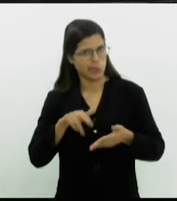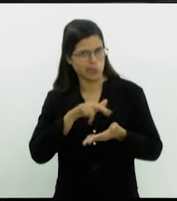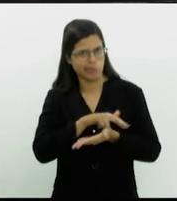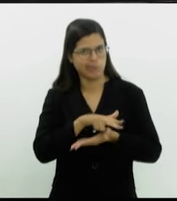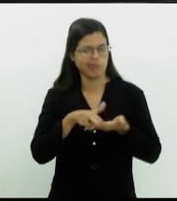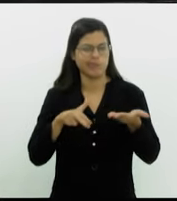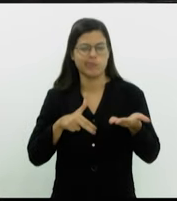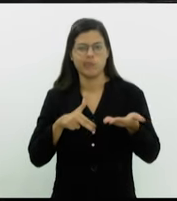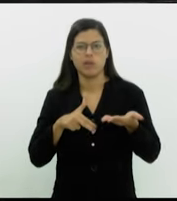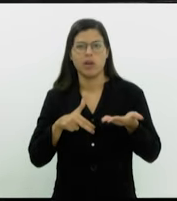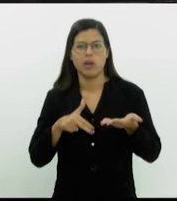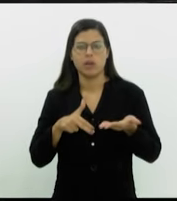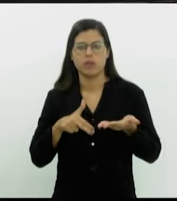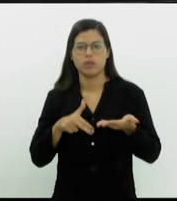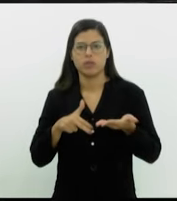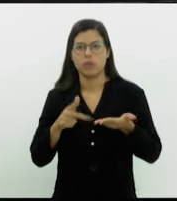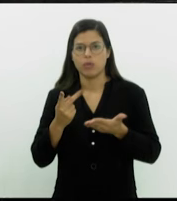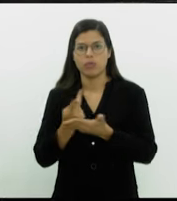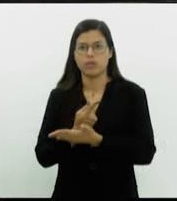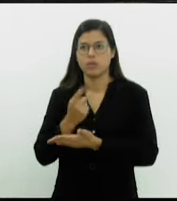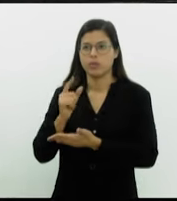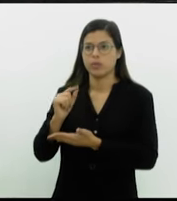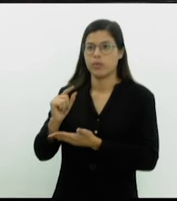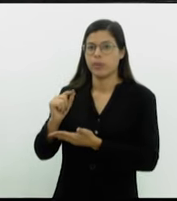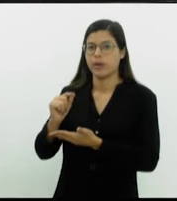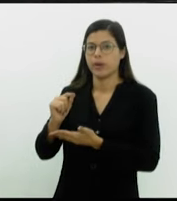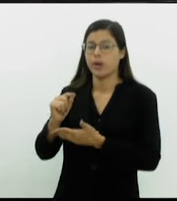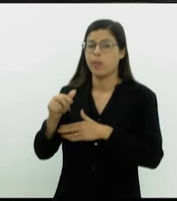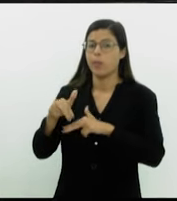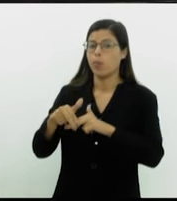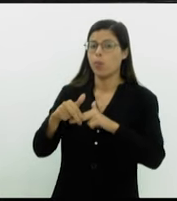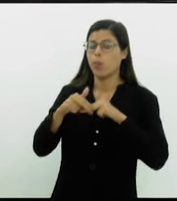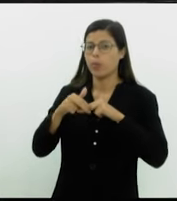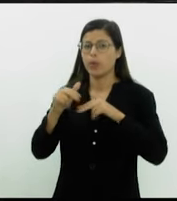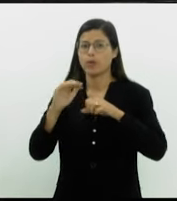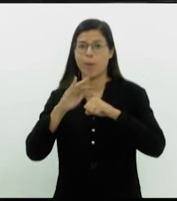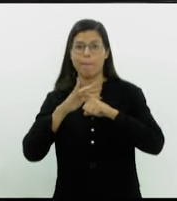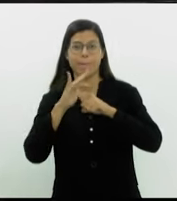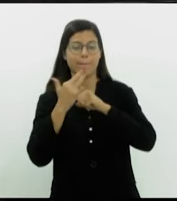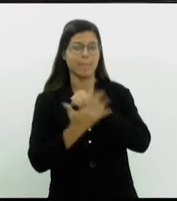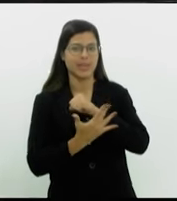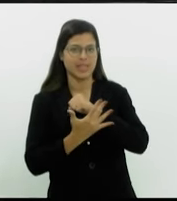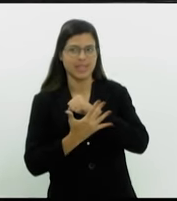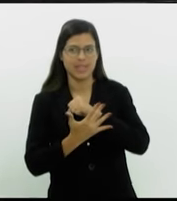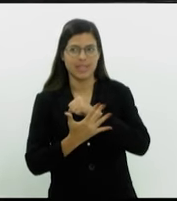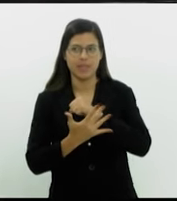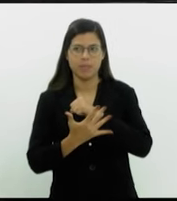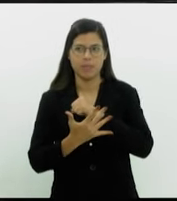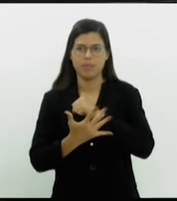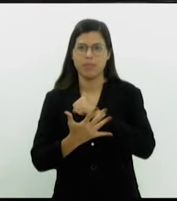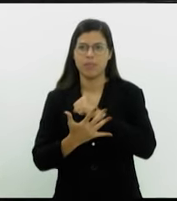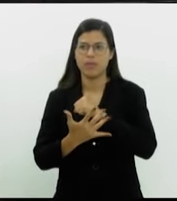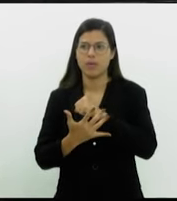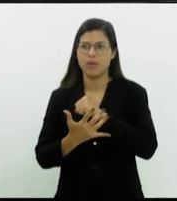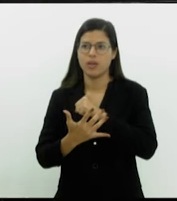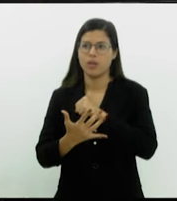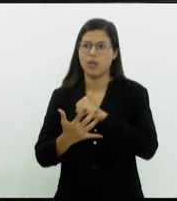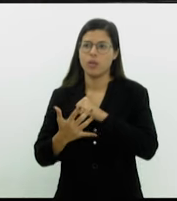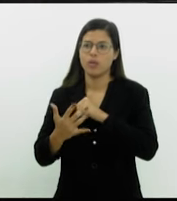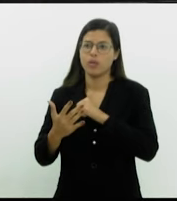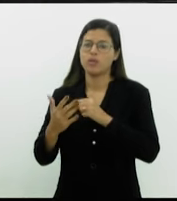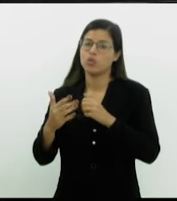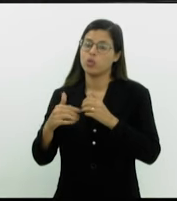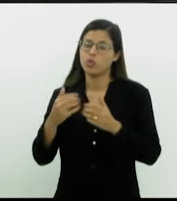derivariam da pandemia, onde o volume de passageiros transportados caiu